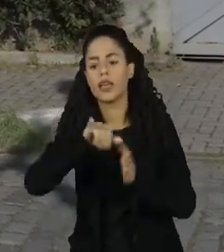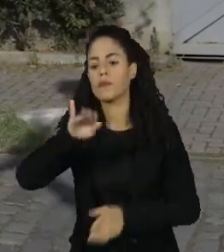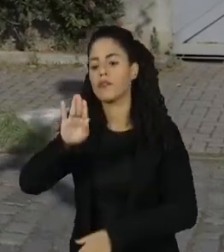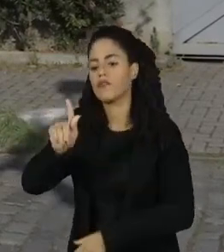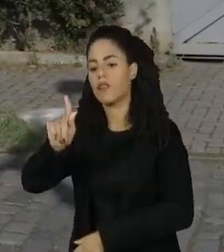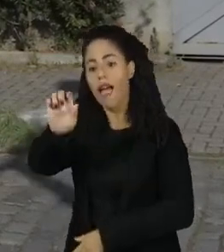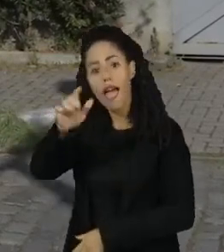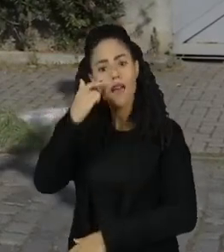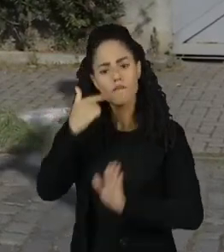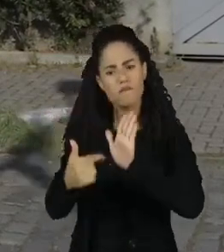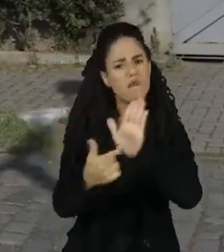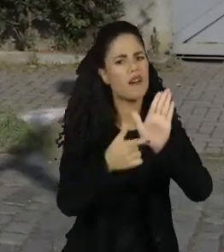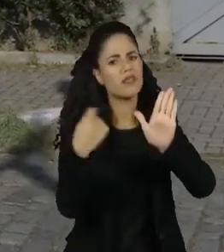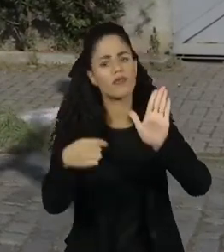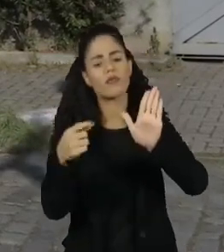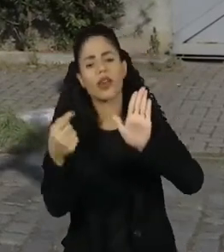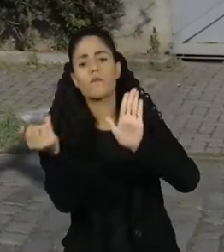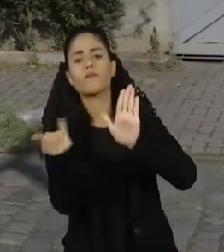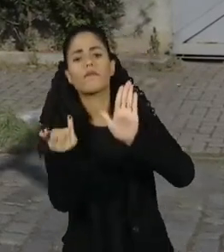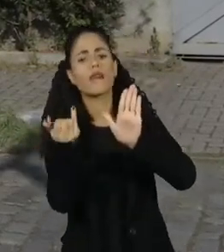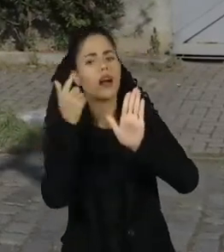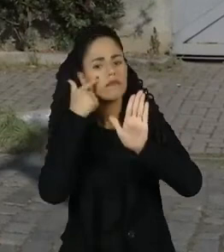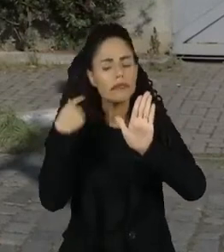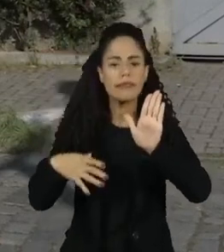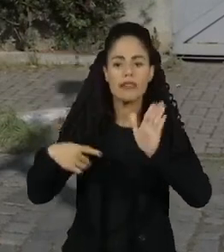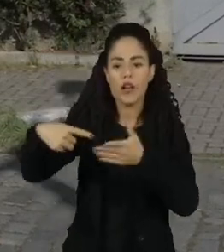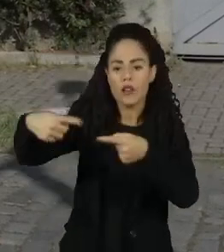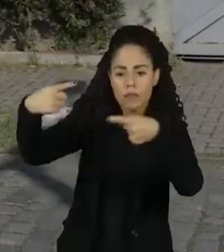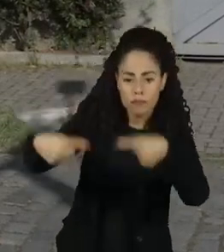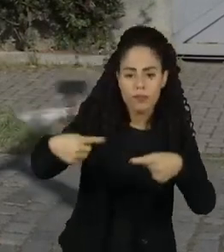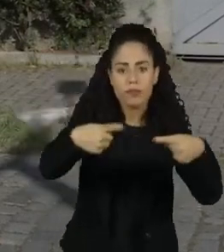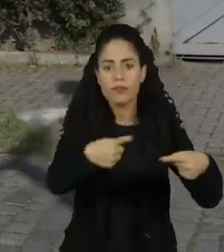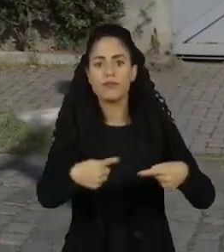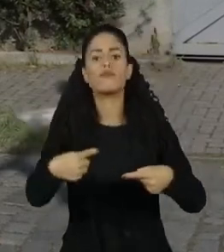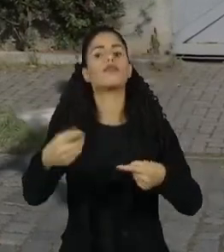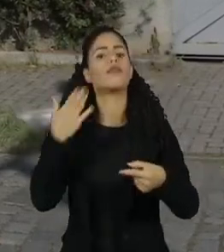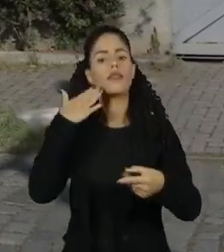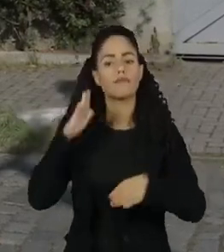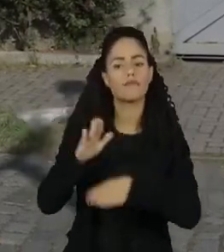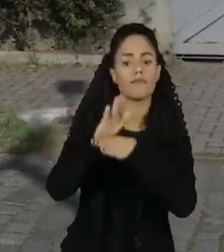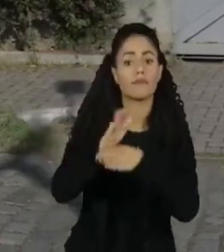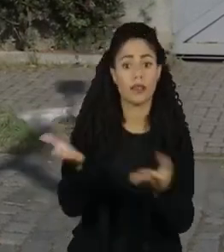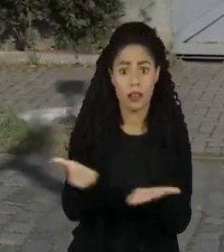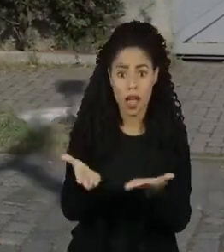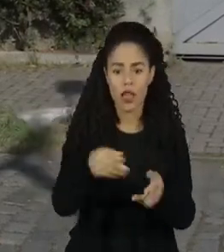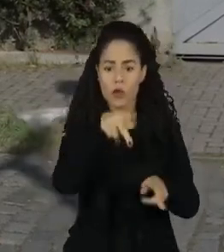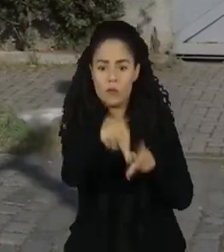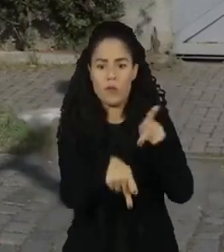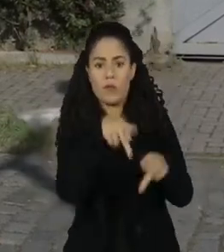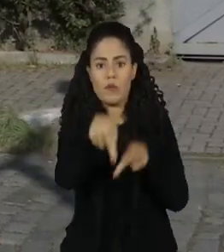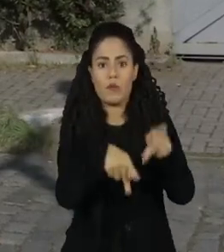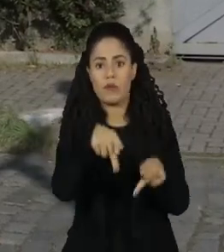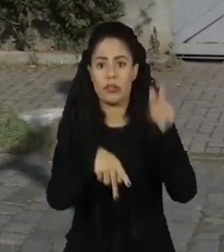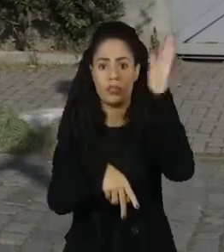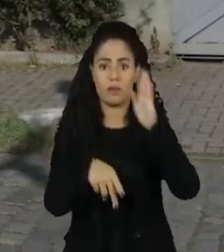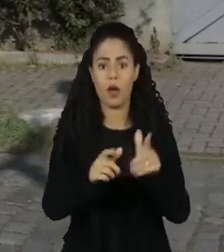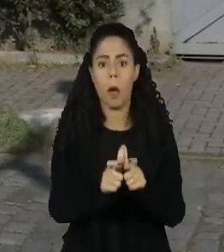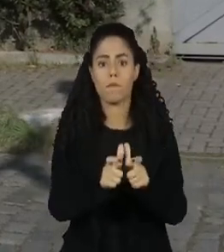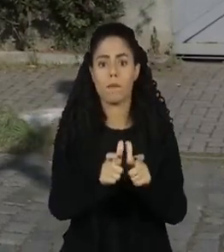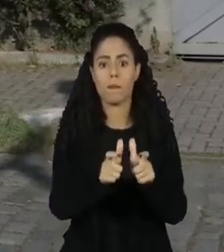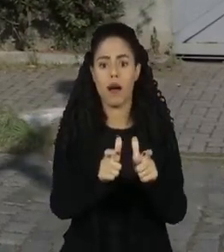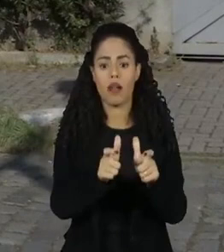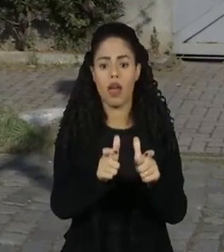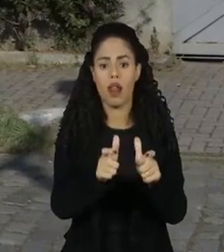recentemente, ainda aponta mais um desafio para este financiamento. A população brasileira está crescendo num ritmo